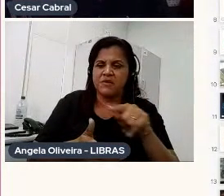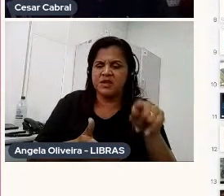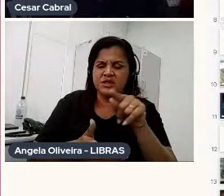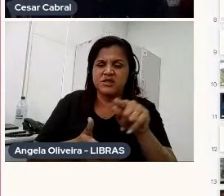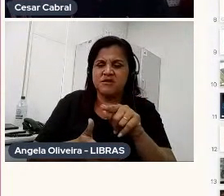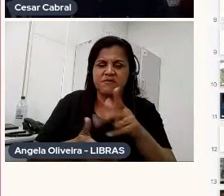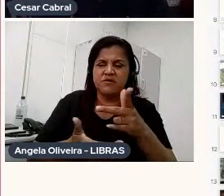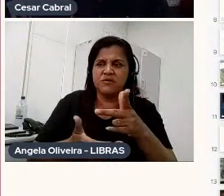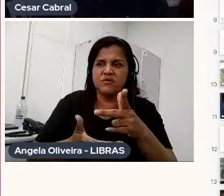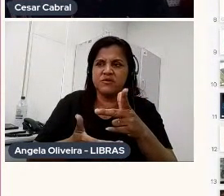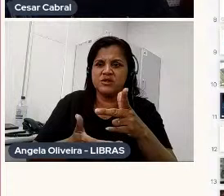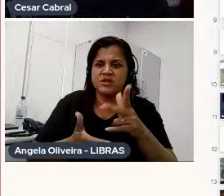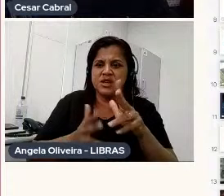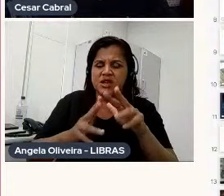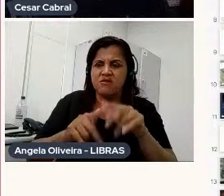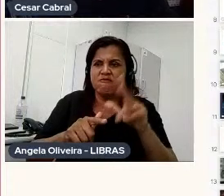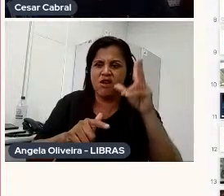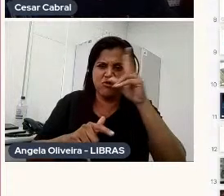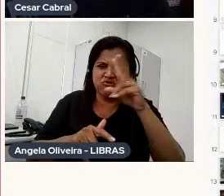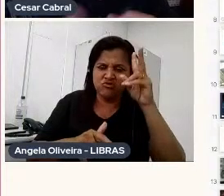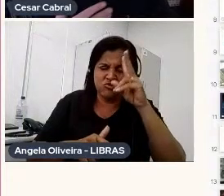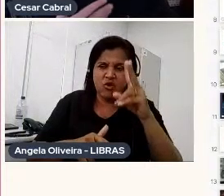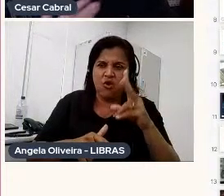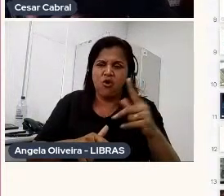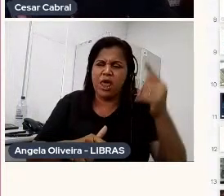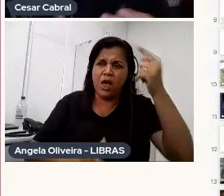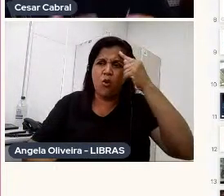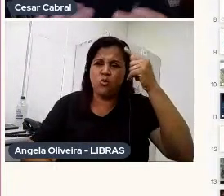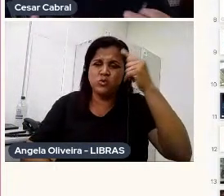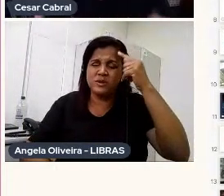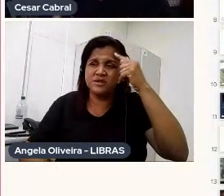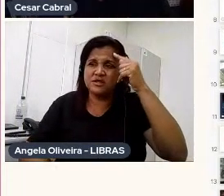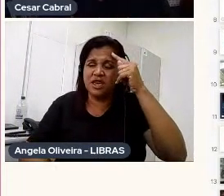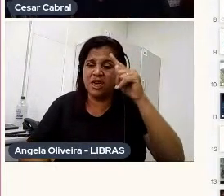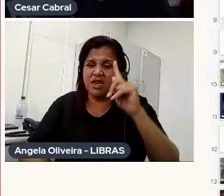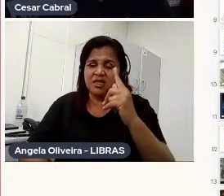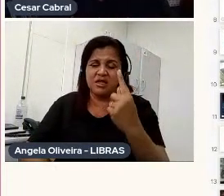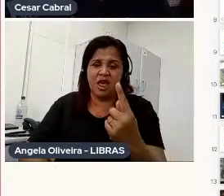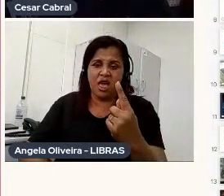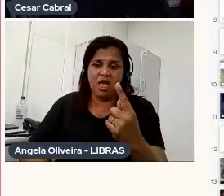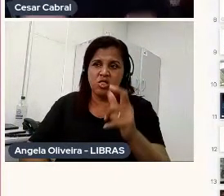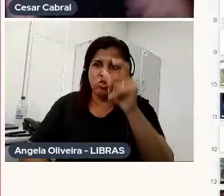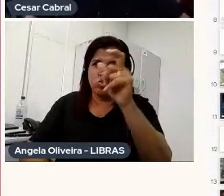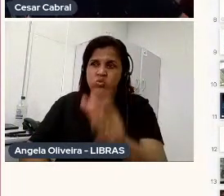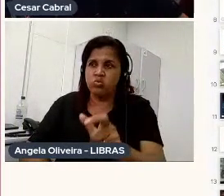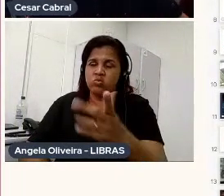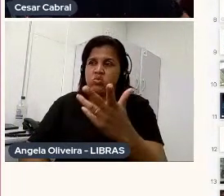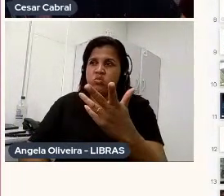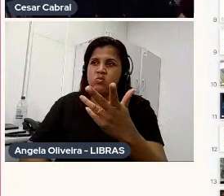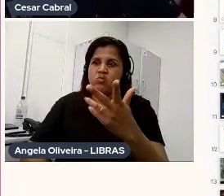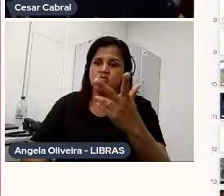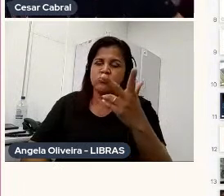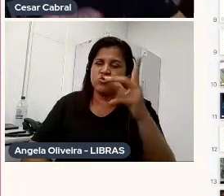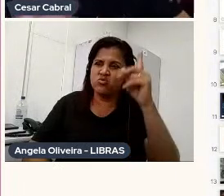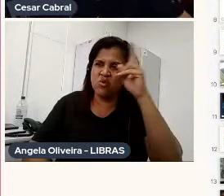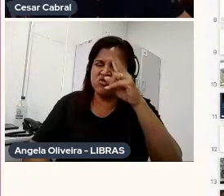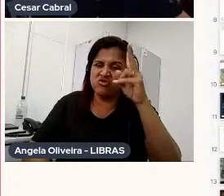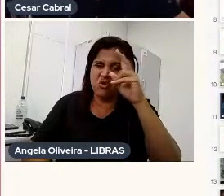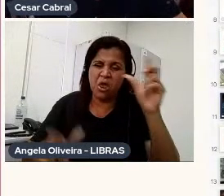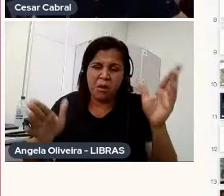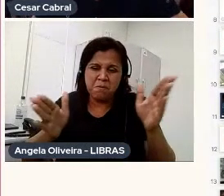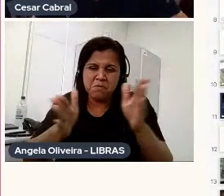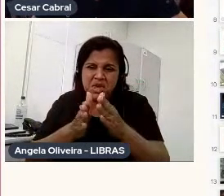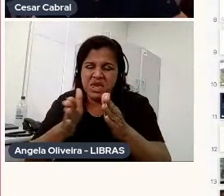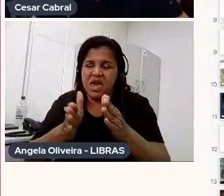puxa, e concentra num, numa personagem, ou numa história pequena, ao invés de falar de todos os quadrinistas, vamos